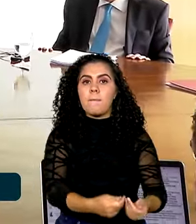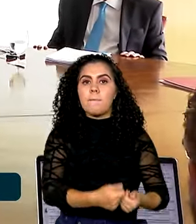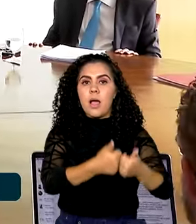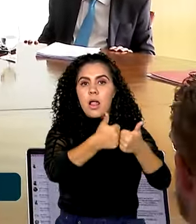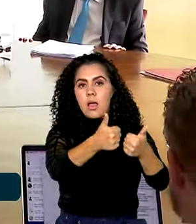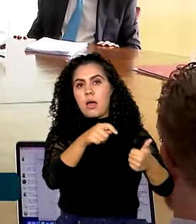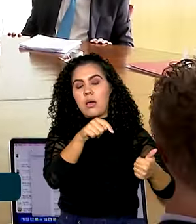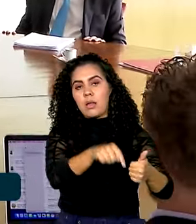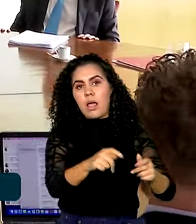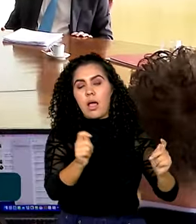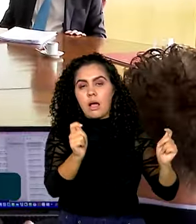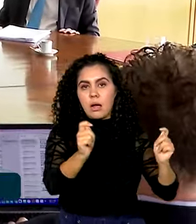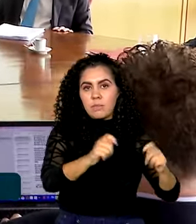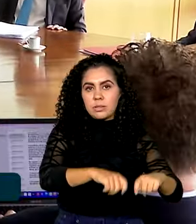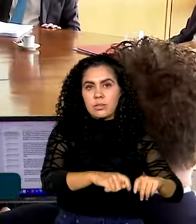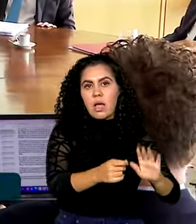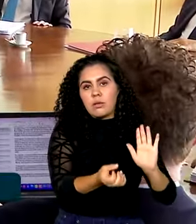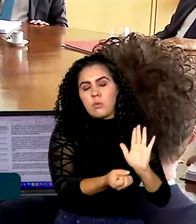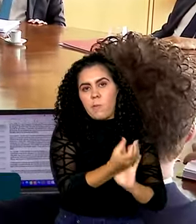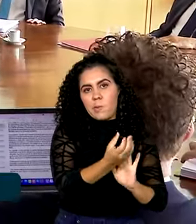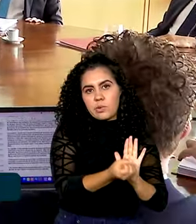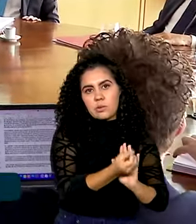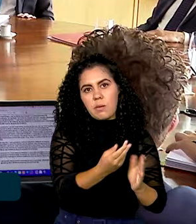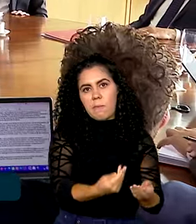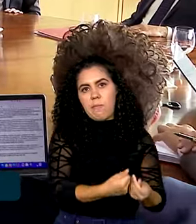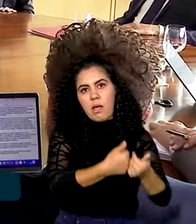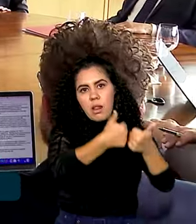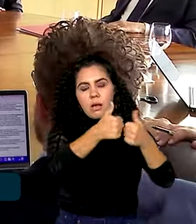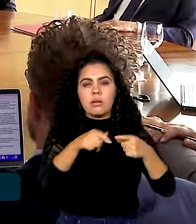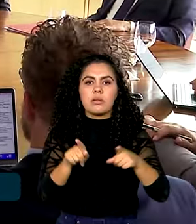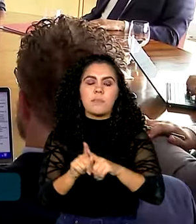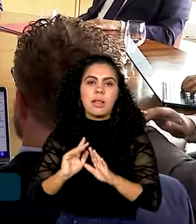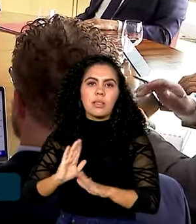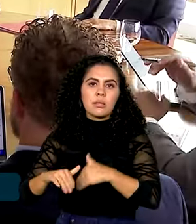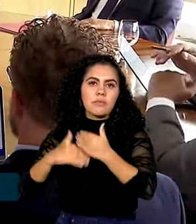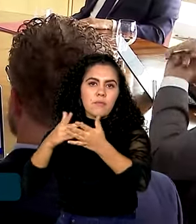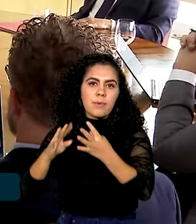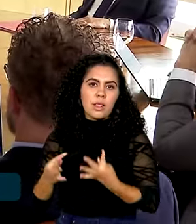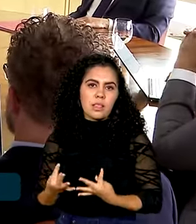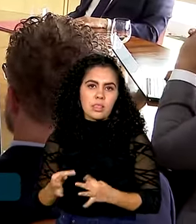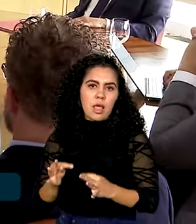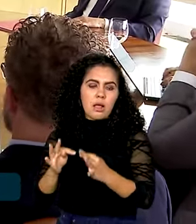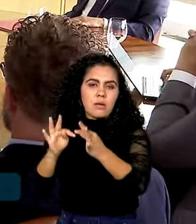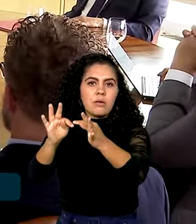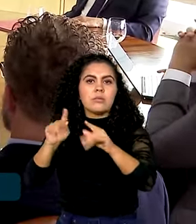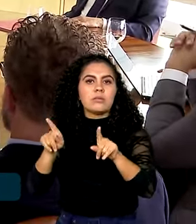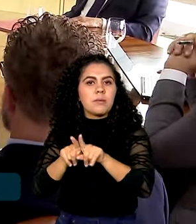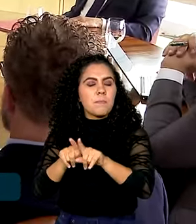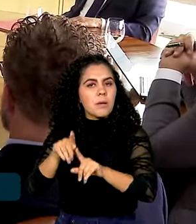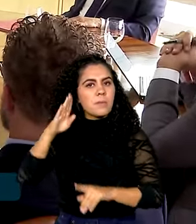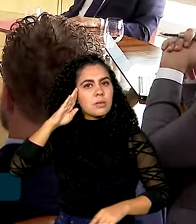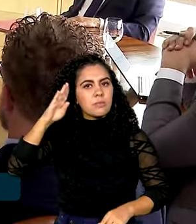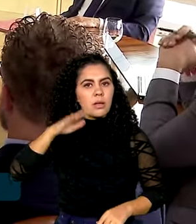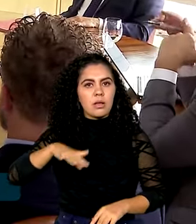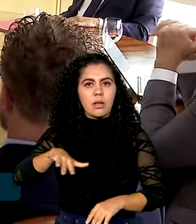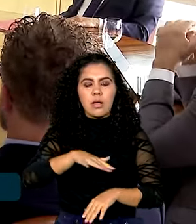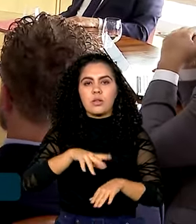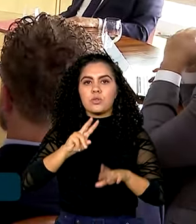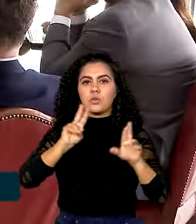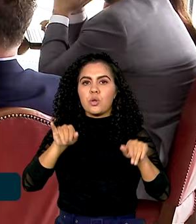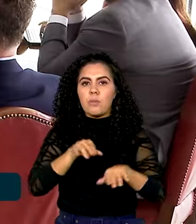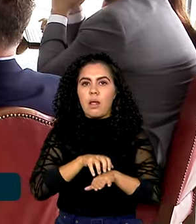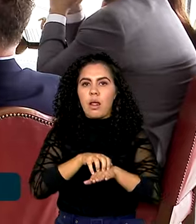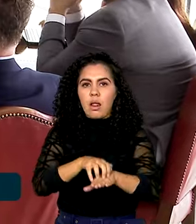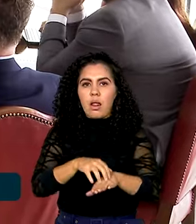capacidade de condições de produção, além do desenvolvimento tecnológico, principalmente nas áreas de veículos elétricos,